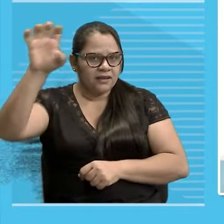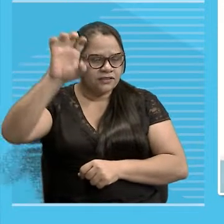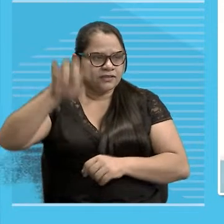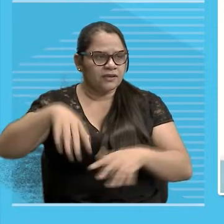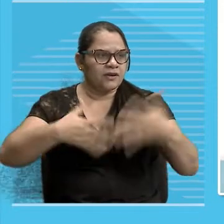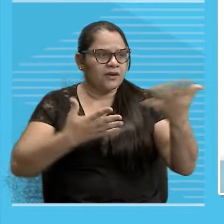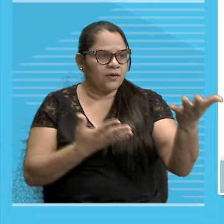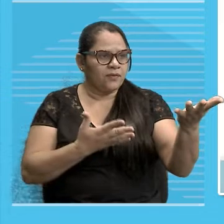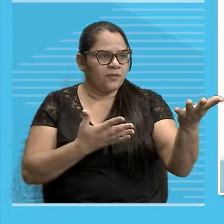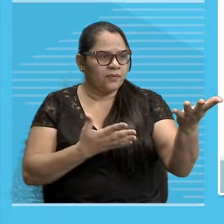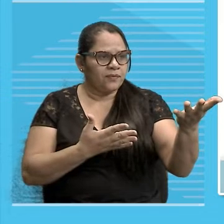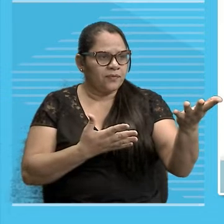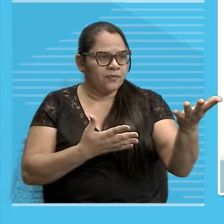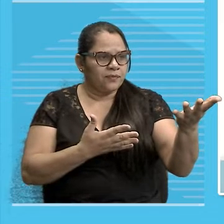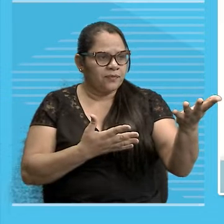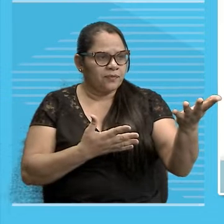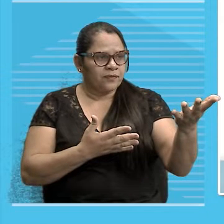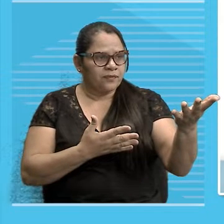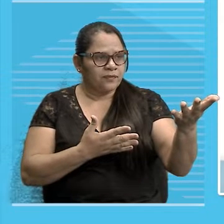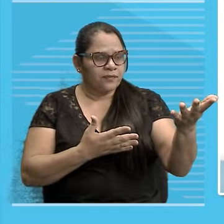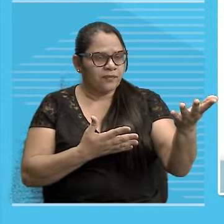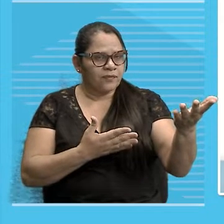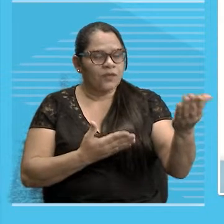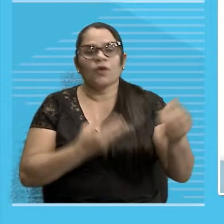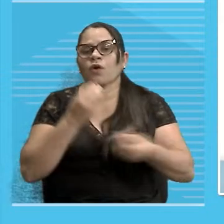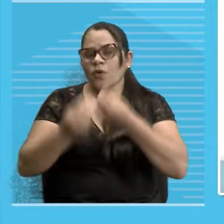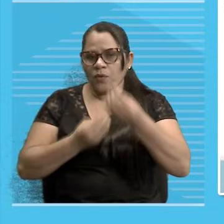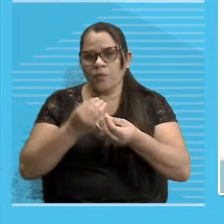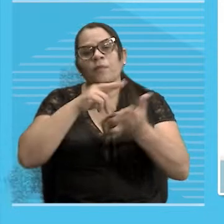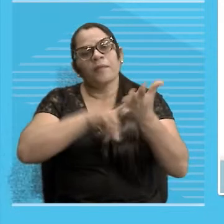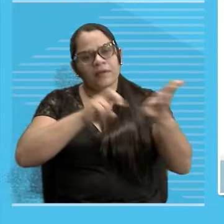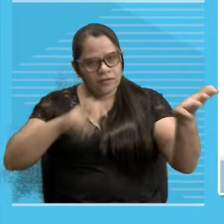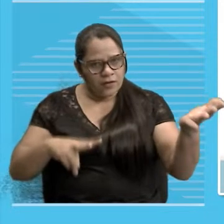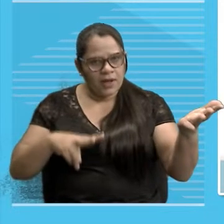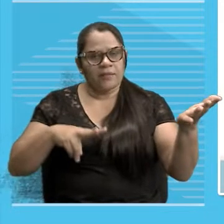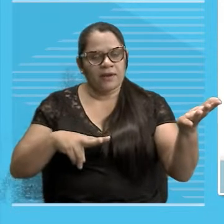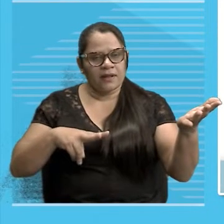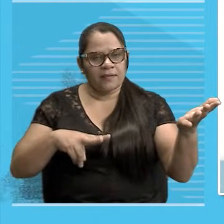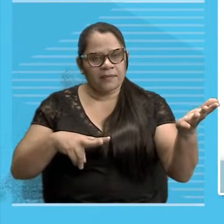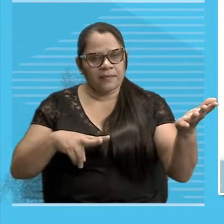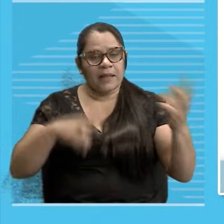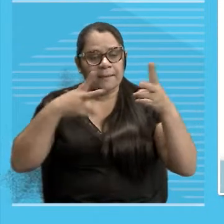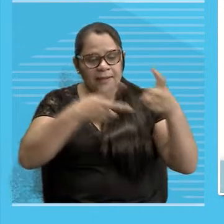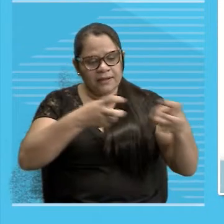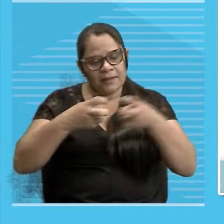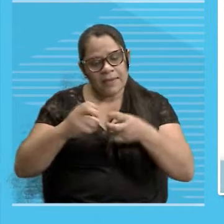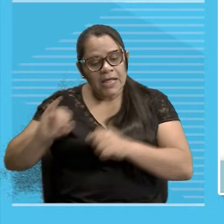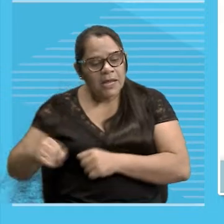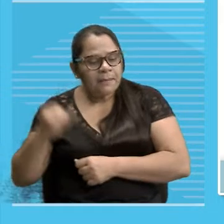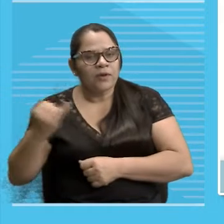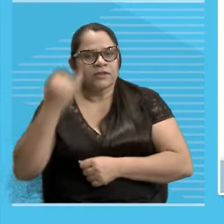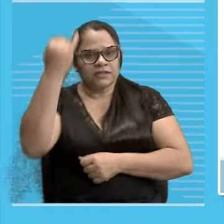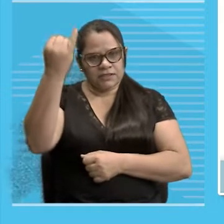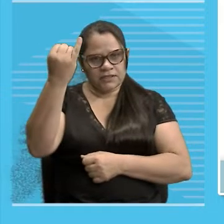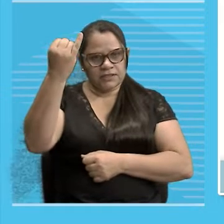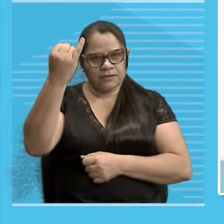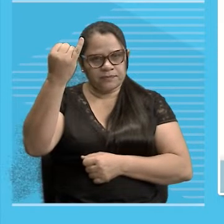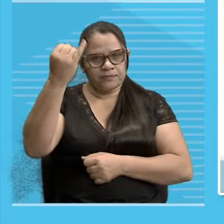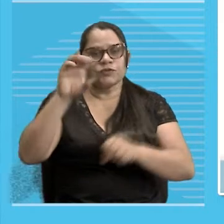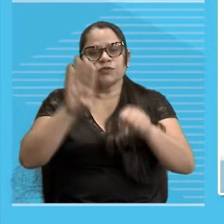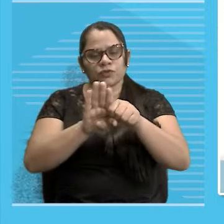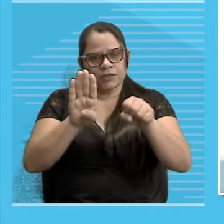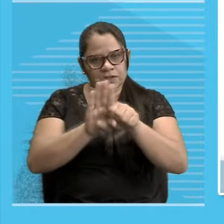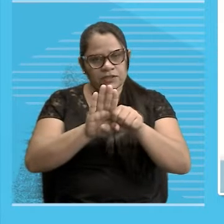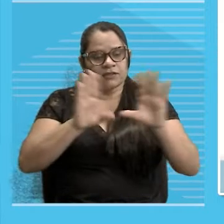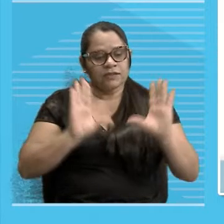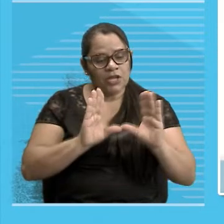geográfica Por meio do vocabulário A gente vê a relevância do substantivo, né? Muito interessante essa classe aqui